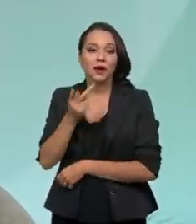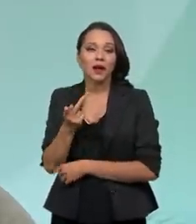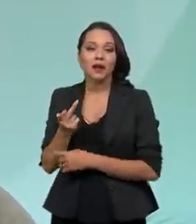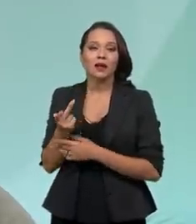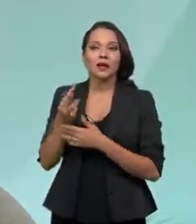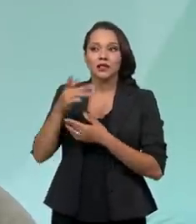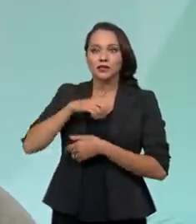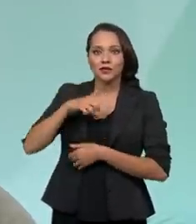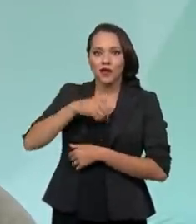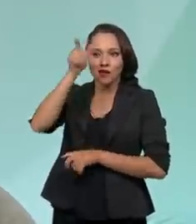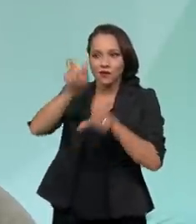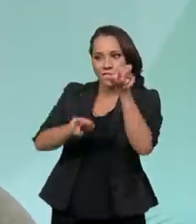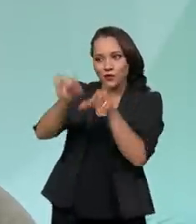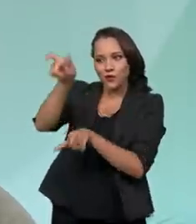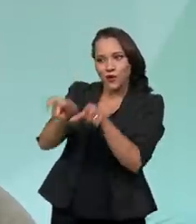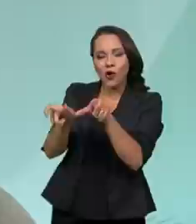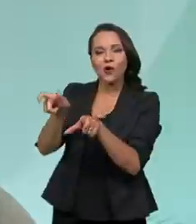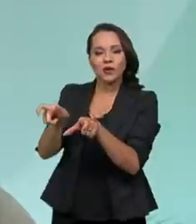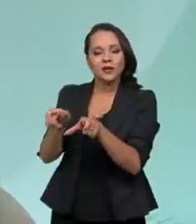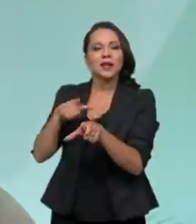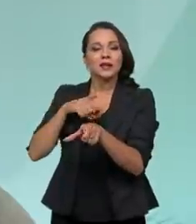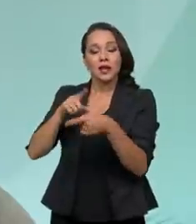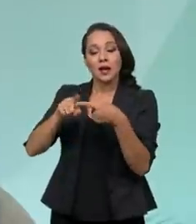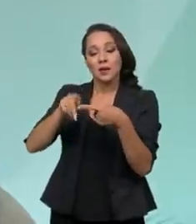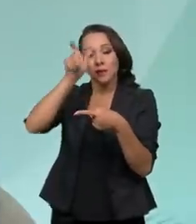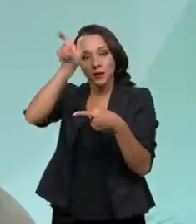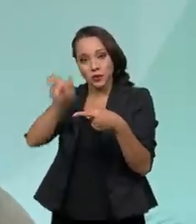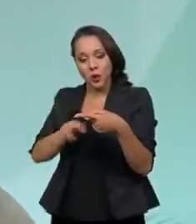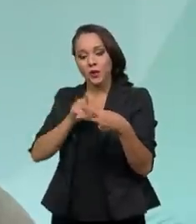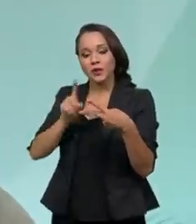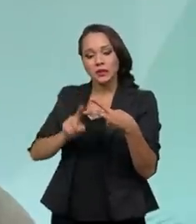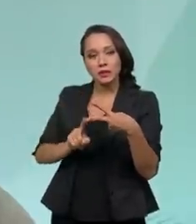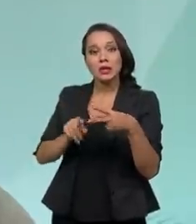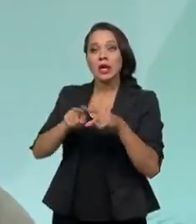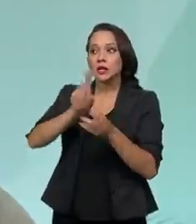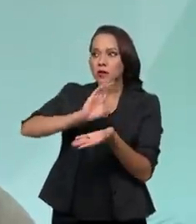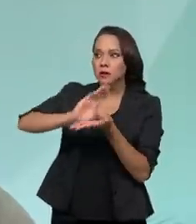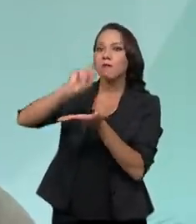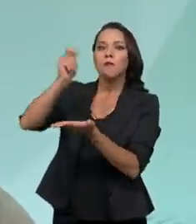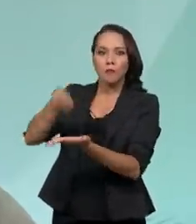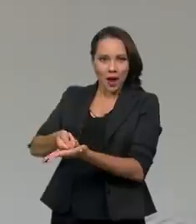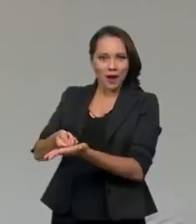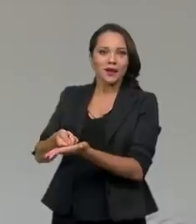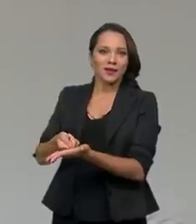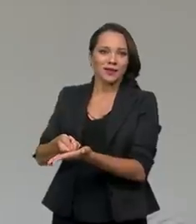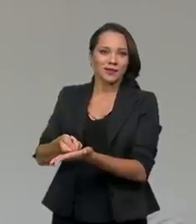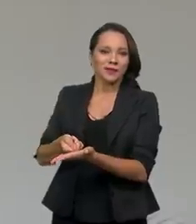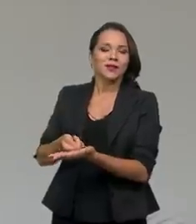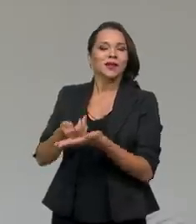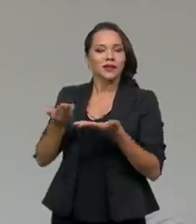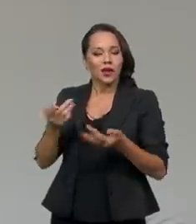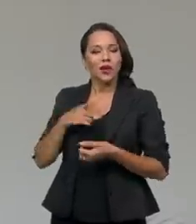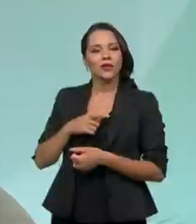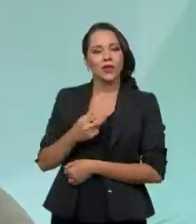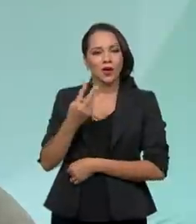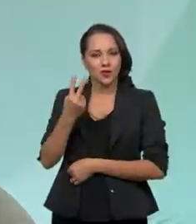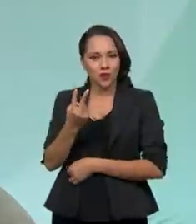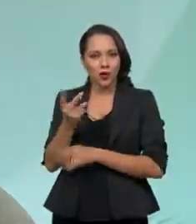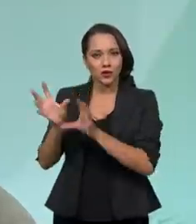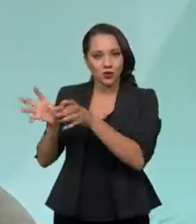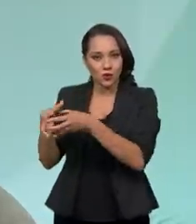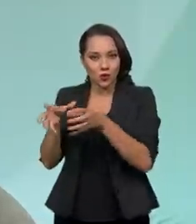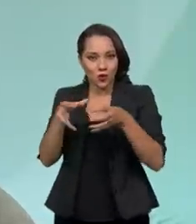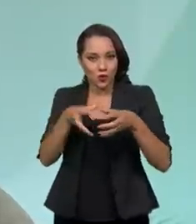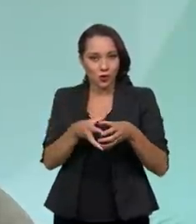ter as pessoas, nós temos as pessoas e pagamos por essas pessoas. Então, nós temos dois grandes grupos